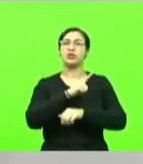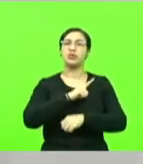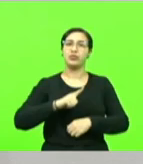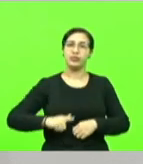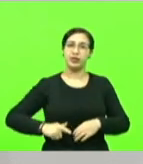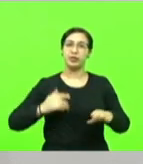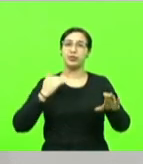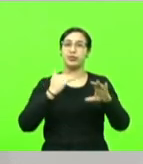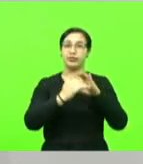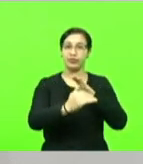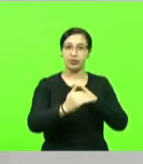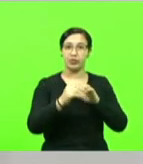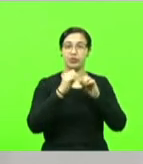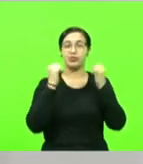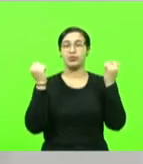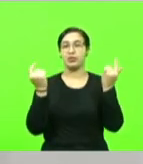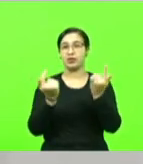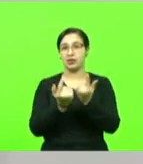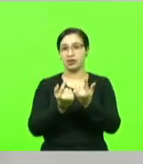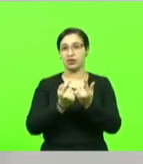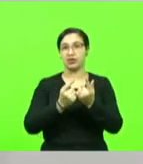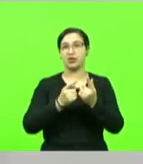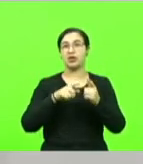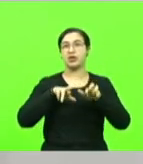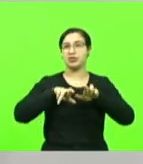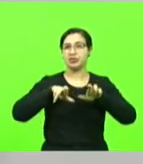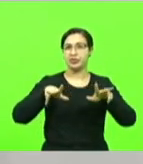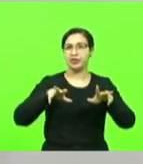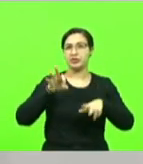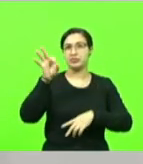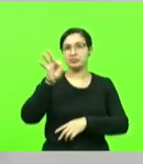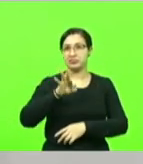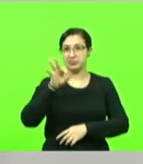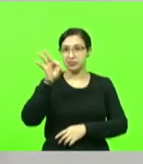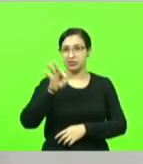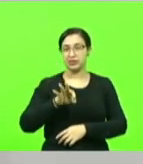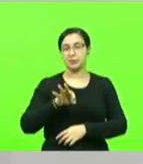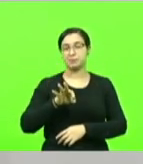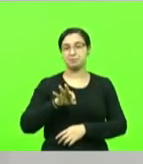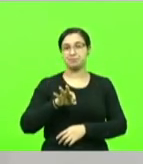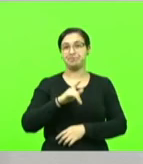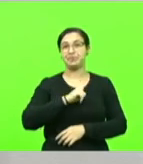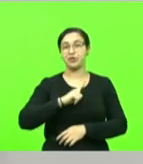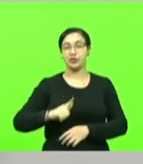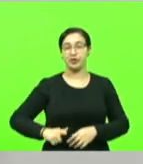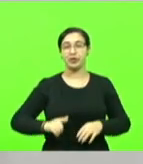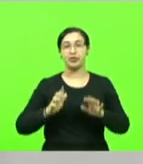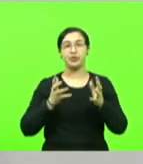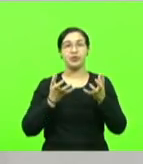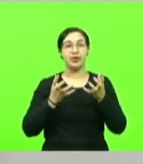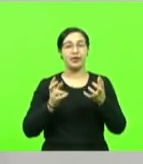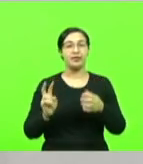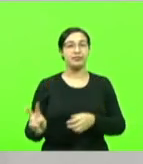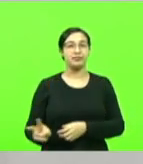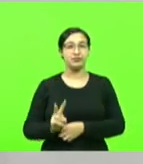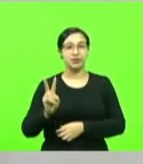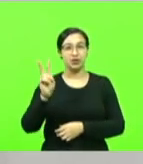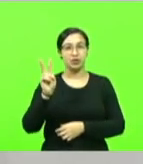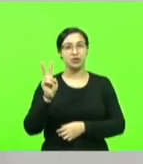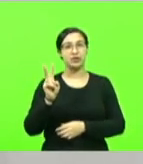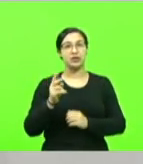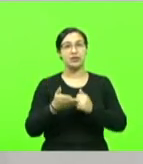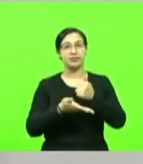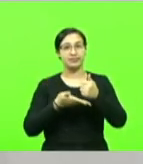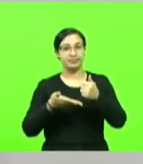com diferenças percentuais. O próprio governo já deu, tentou valorizar um pouquinho o pessoal da base.